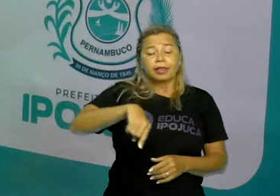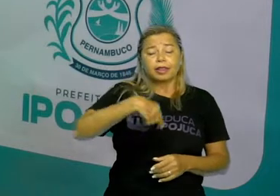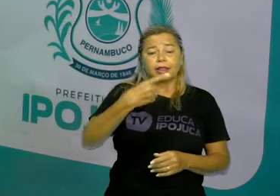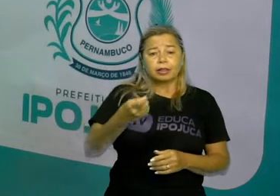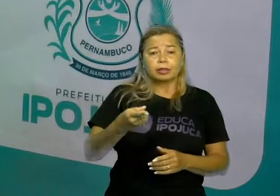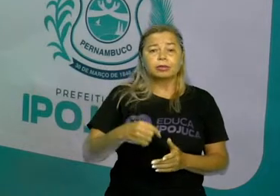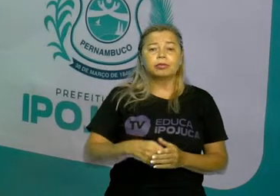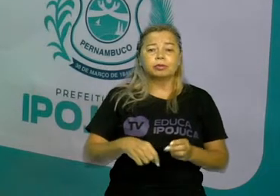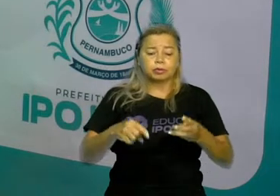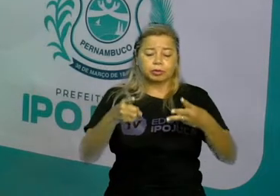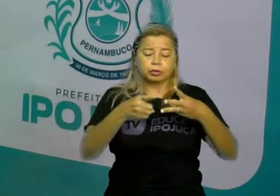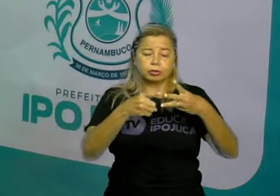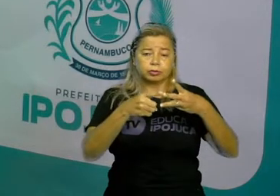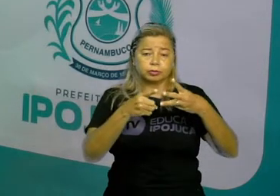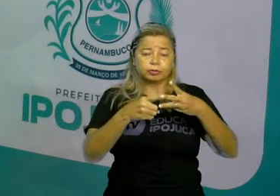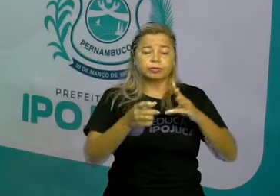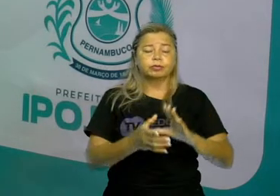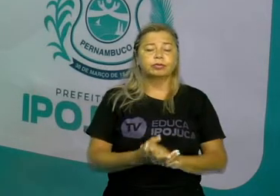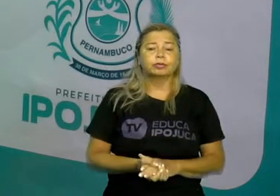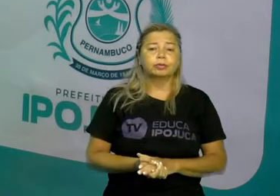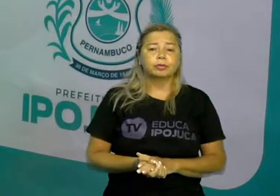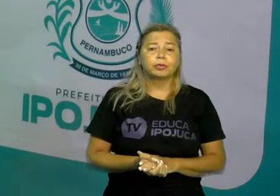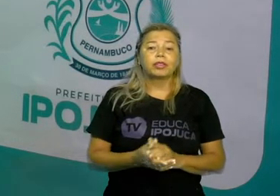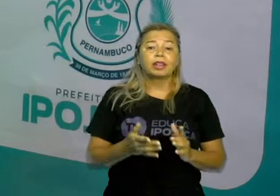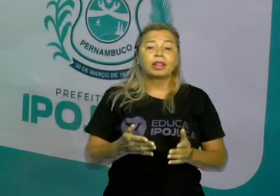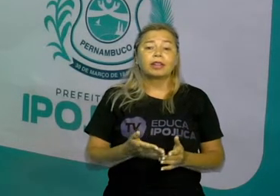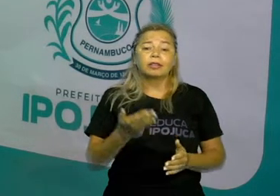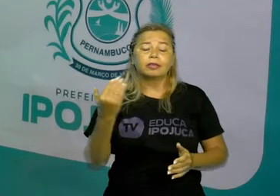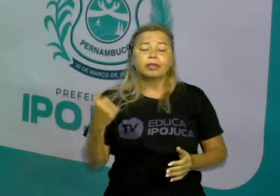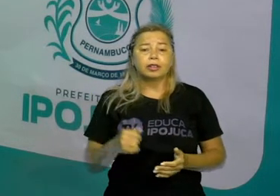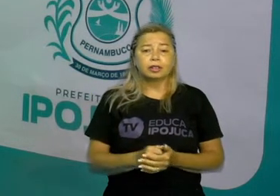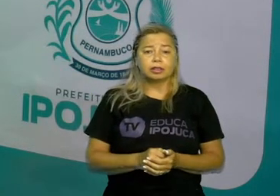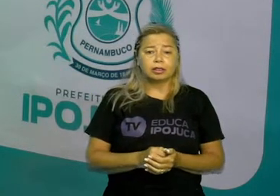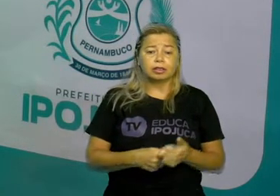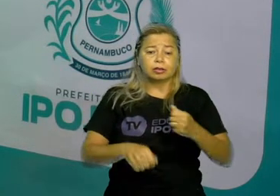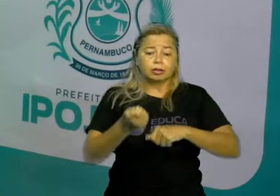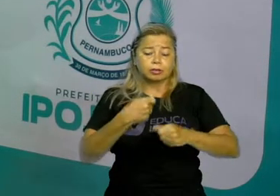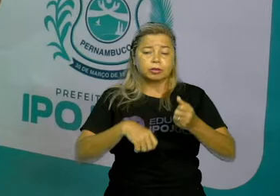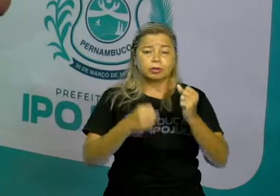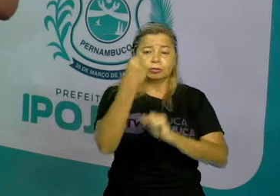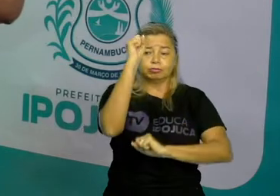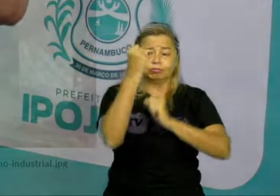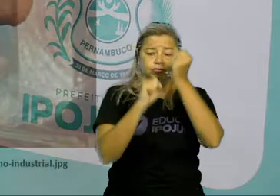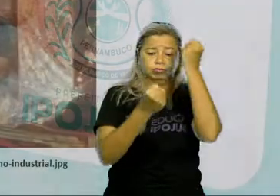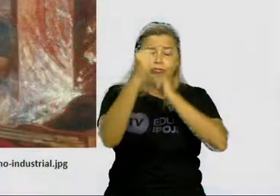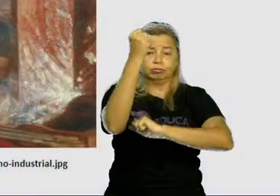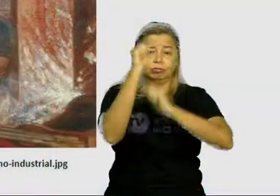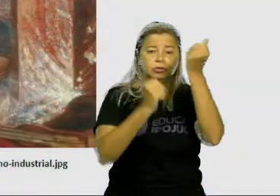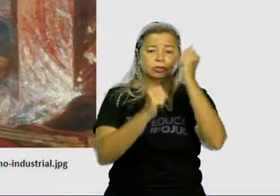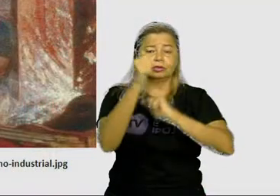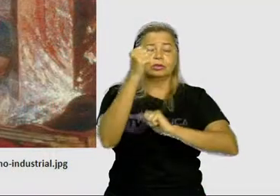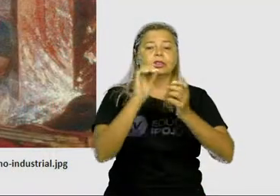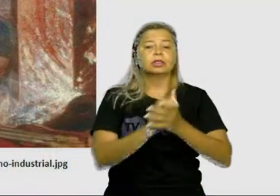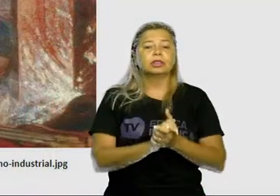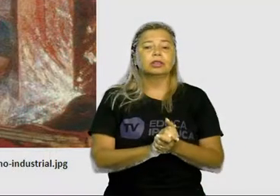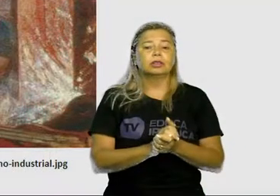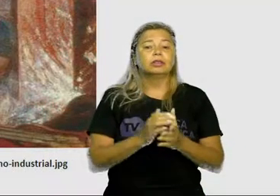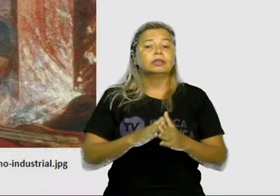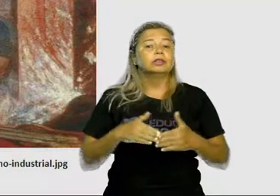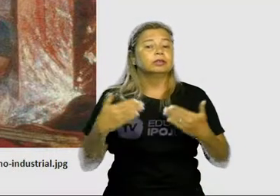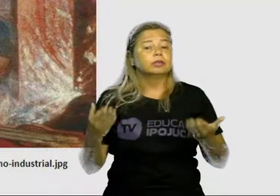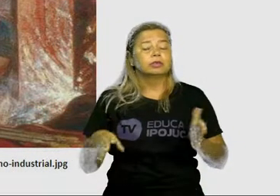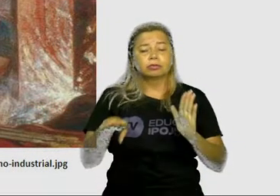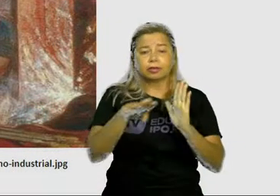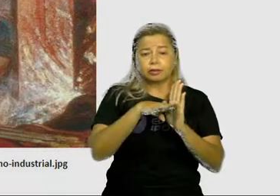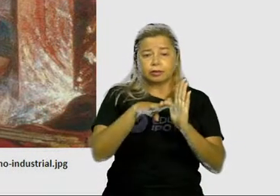com o acúmulo do capital, vem o capitalismo industrial. A fase industrial do